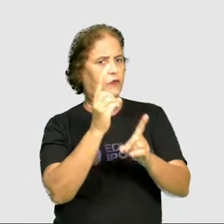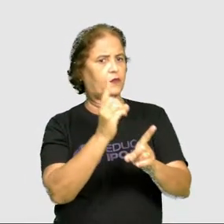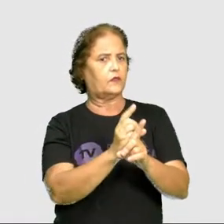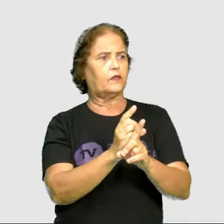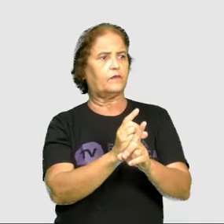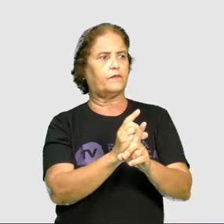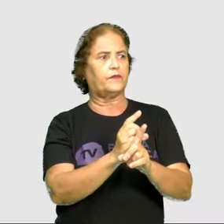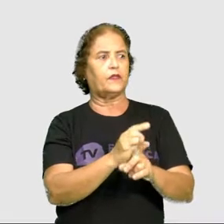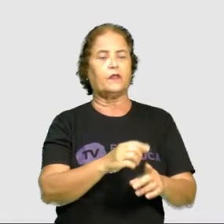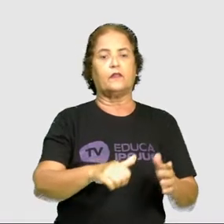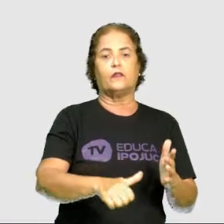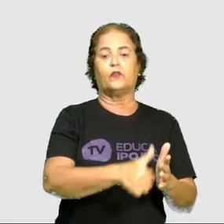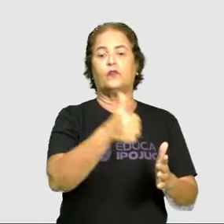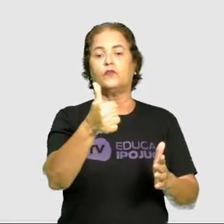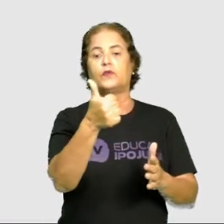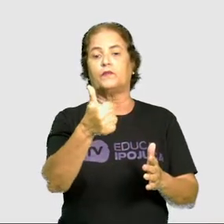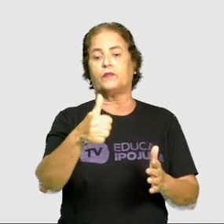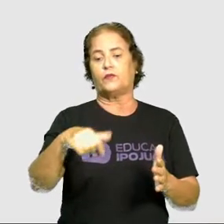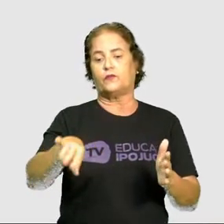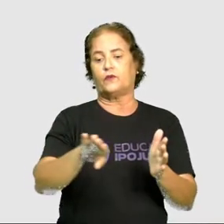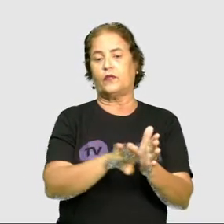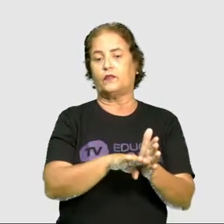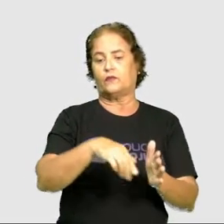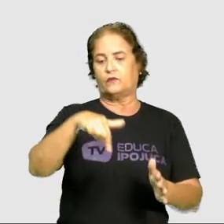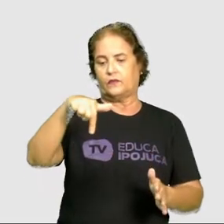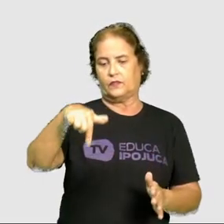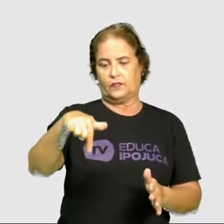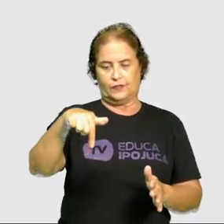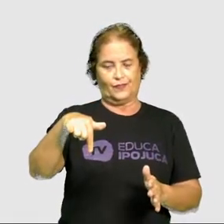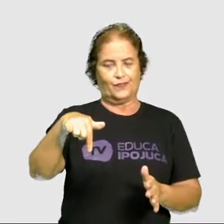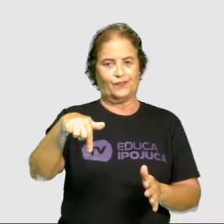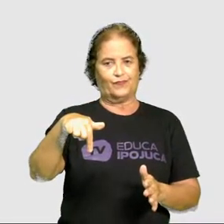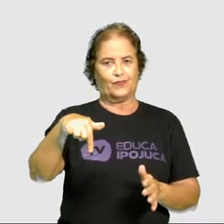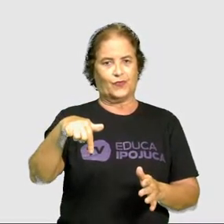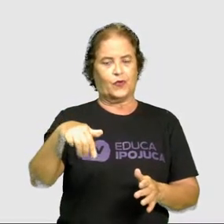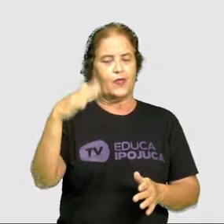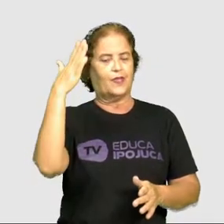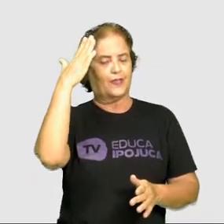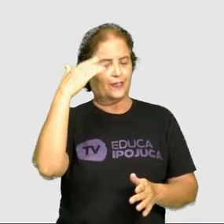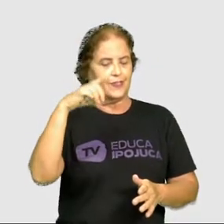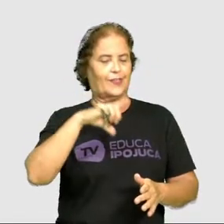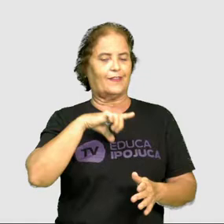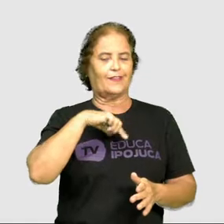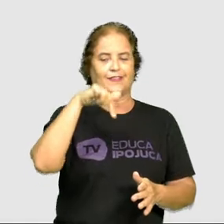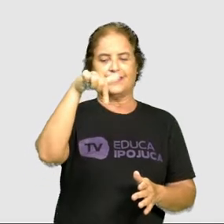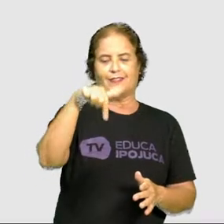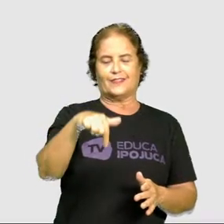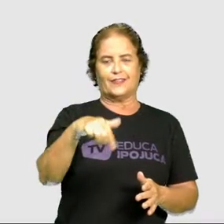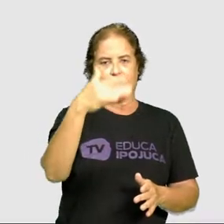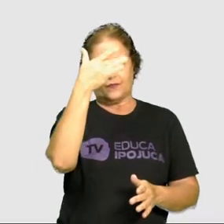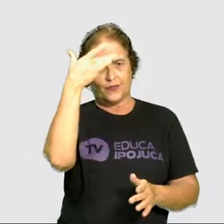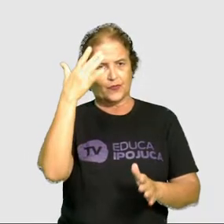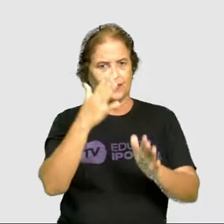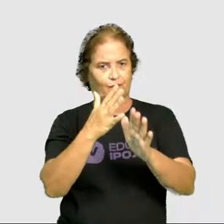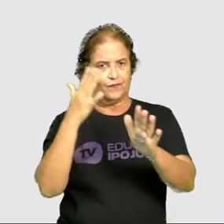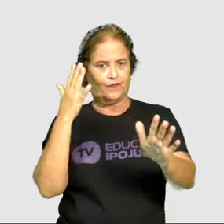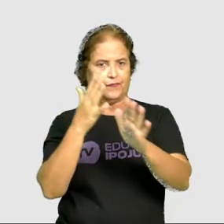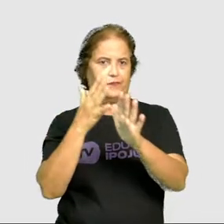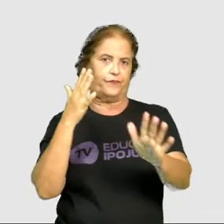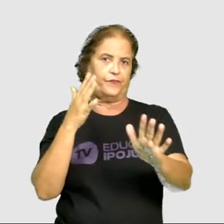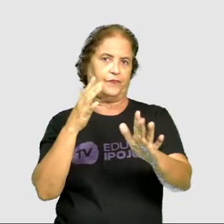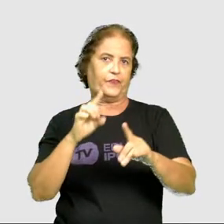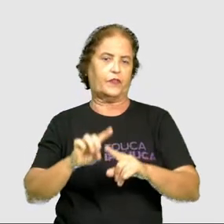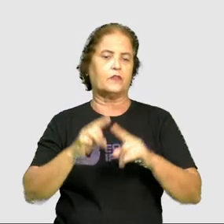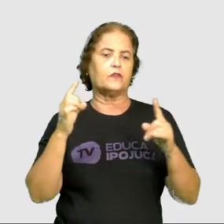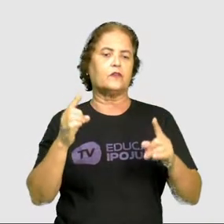primeiro ao sétimo lugar. Logo, eu sei que tem 7 pessoas nessa fila. Se eu